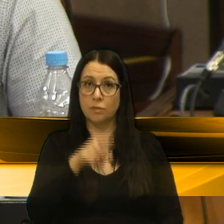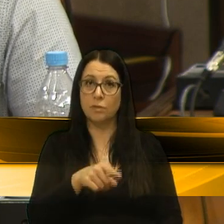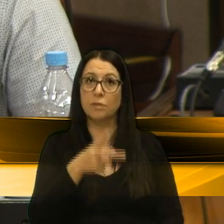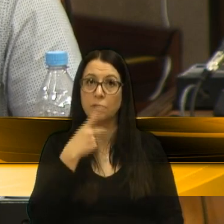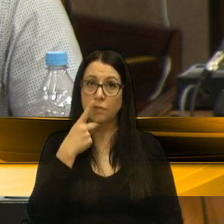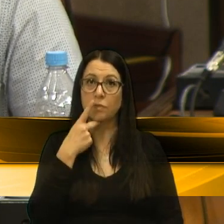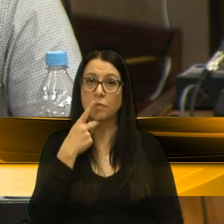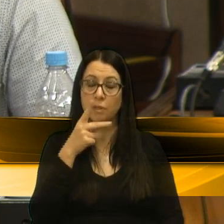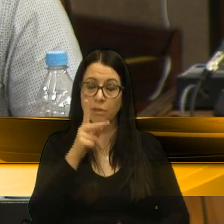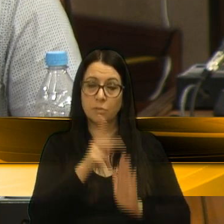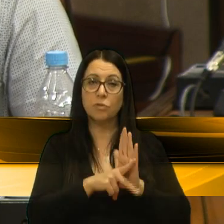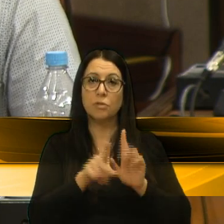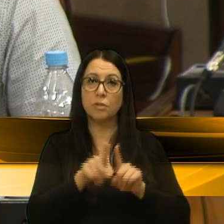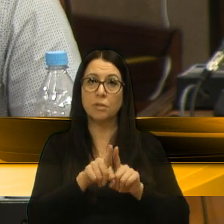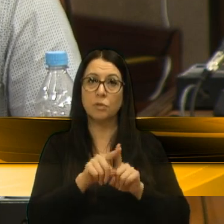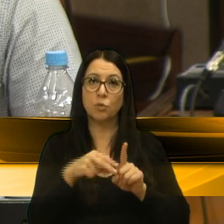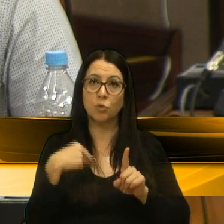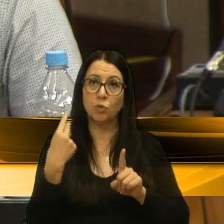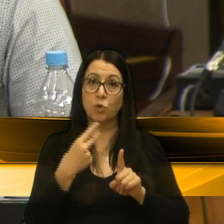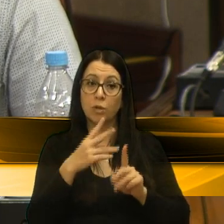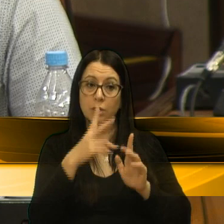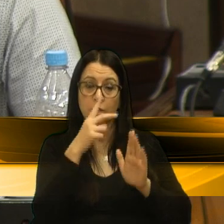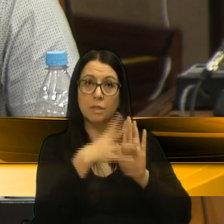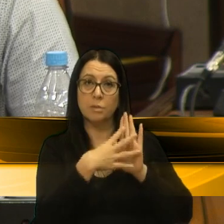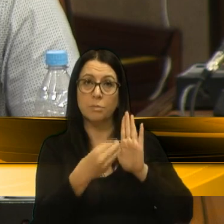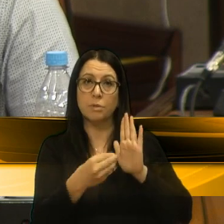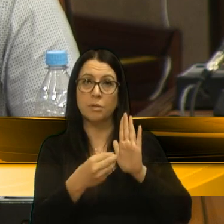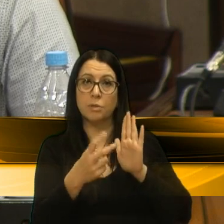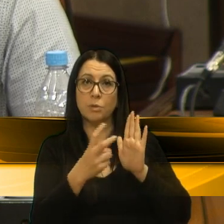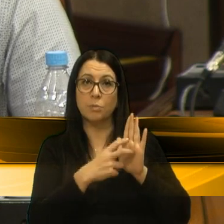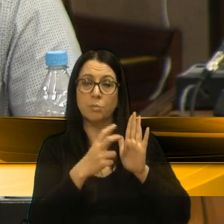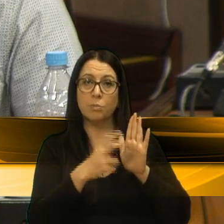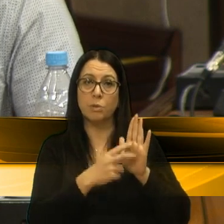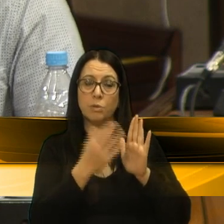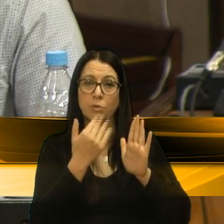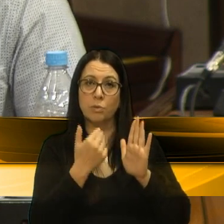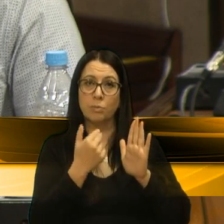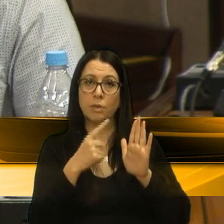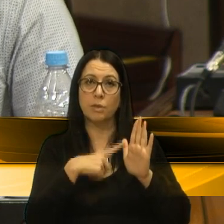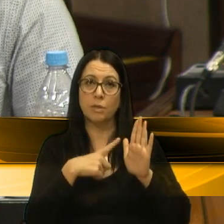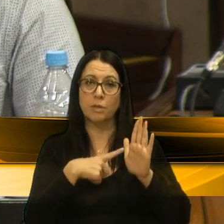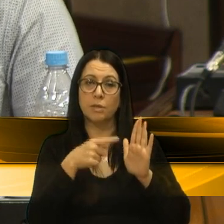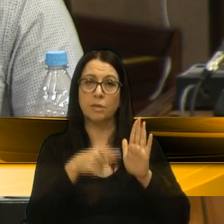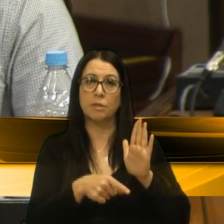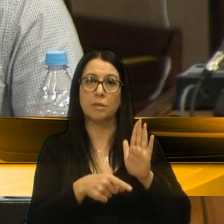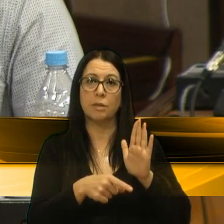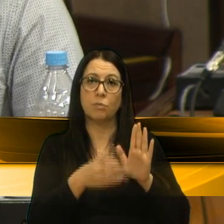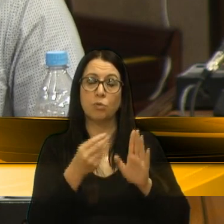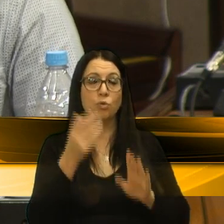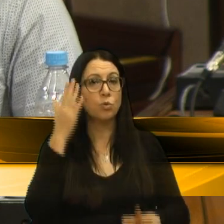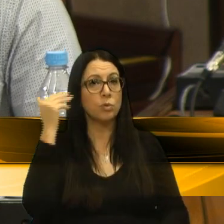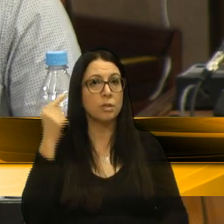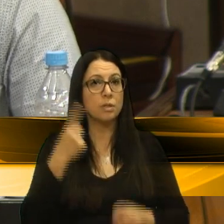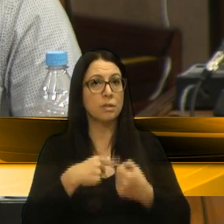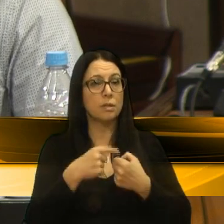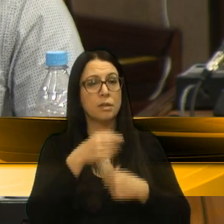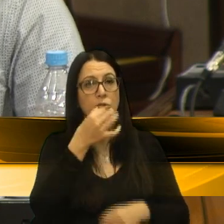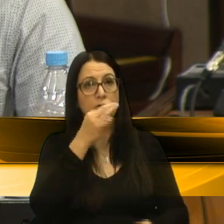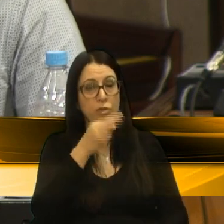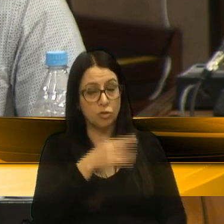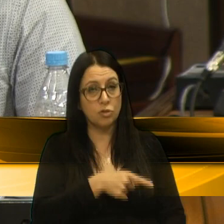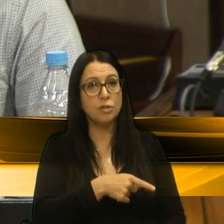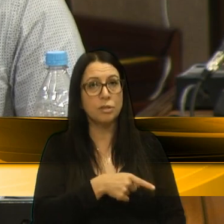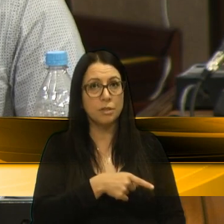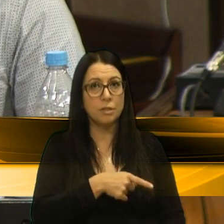projeto dele, inclusive, nossa inspiração partiu do banco de refeições coletivas existente com muito sucesso na cidade de Caxias do Sul